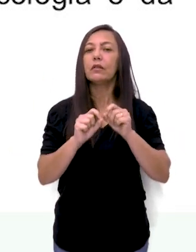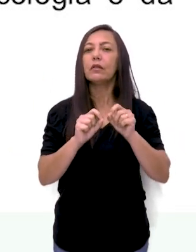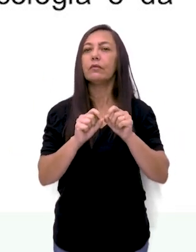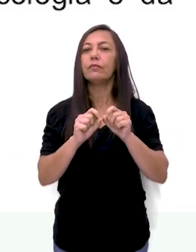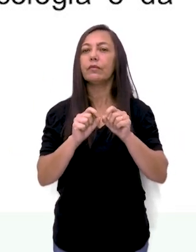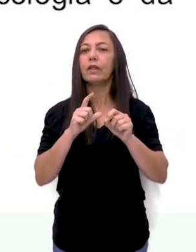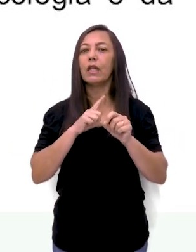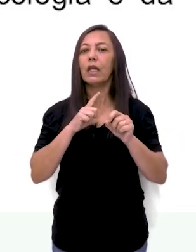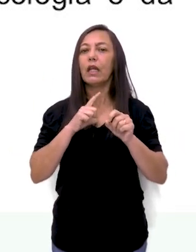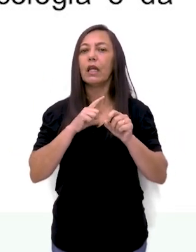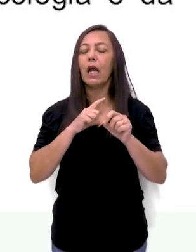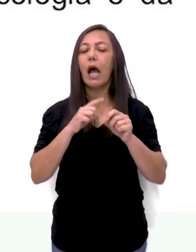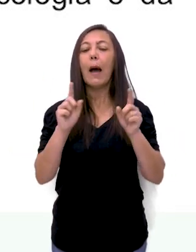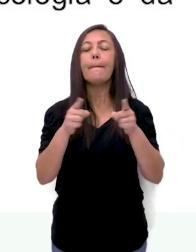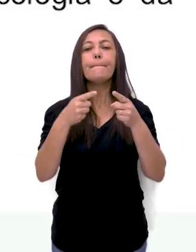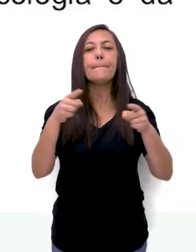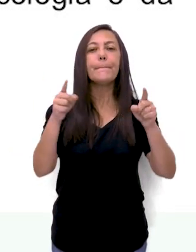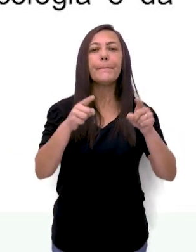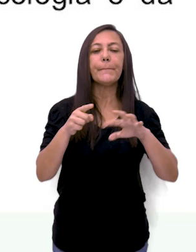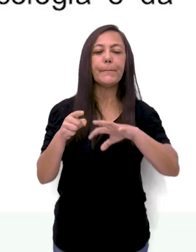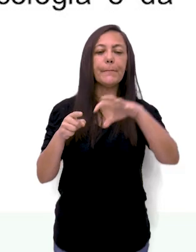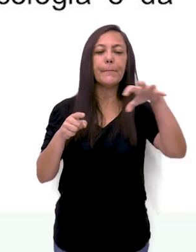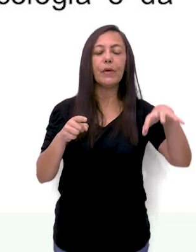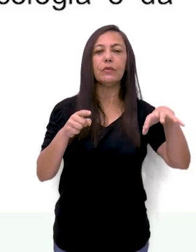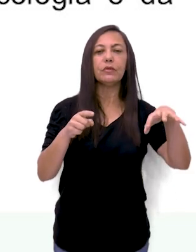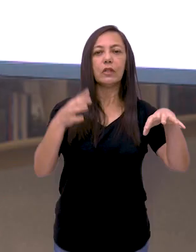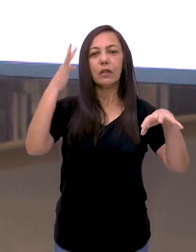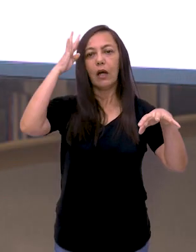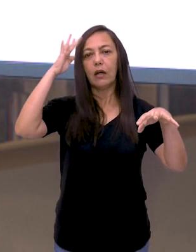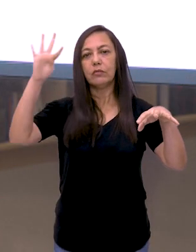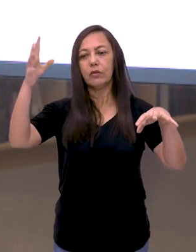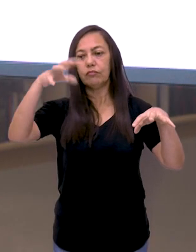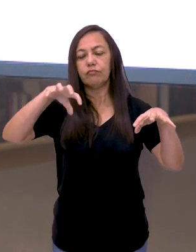divisão da musicologia e da teoria musical.